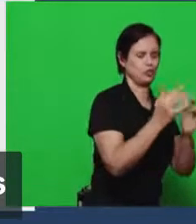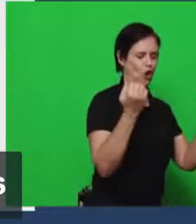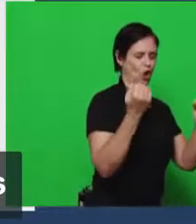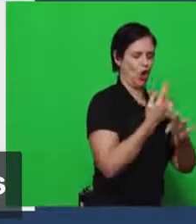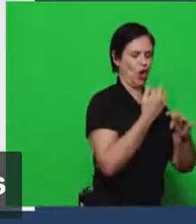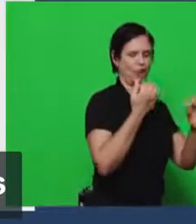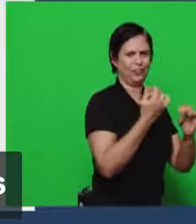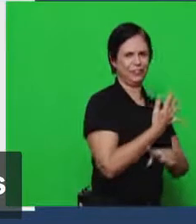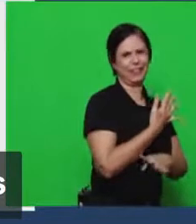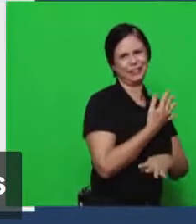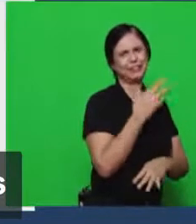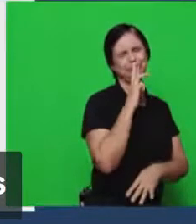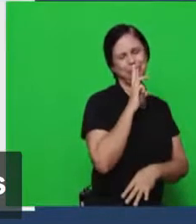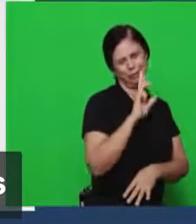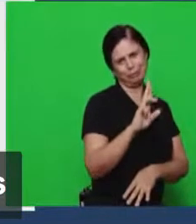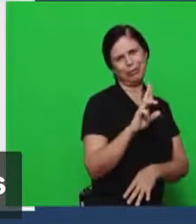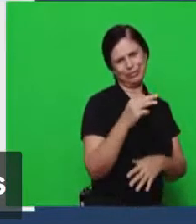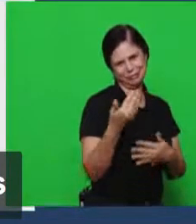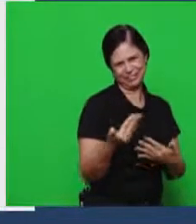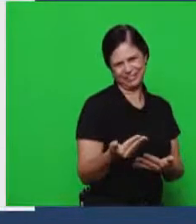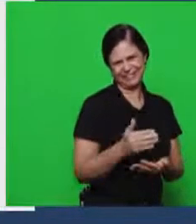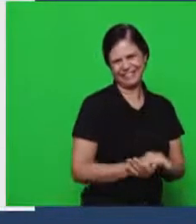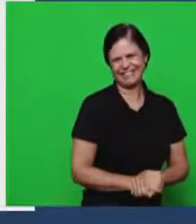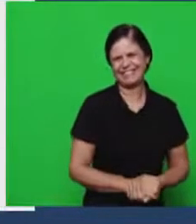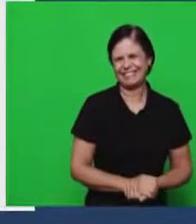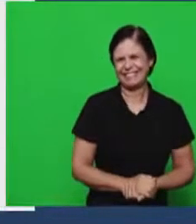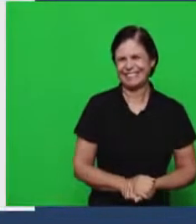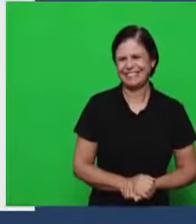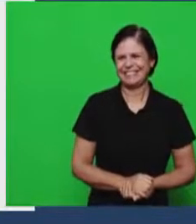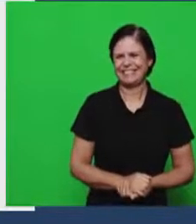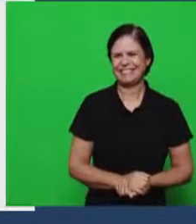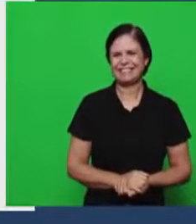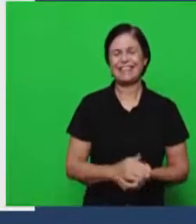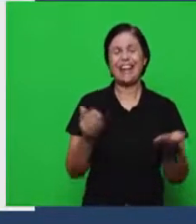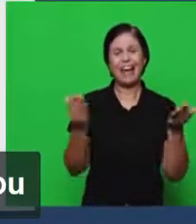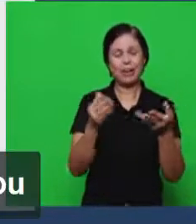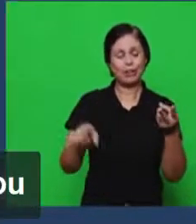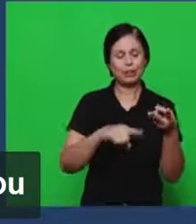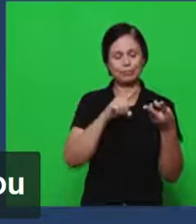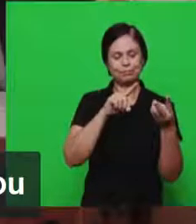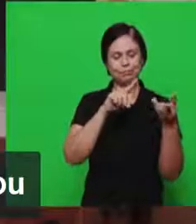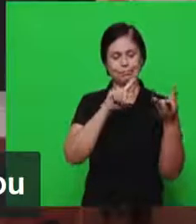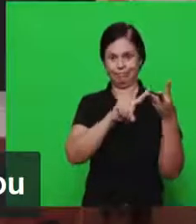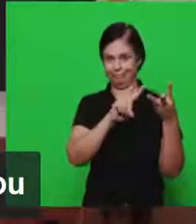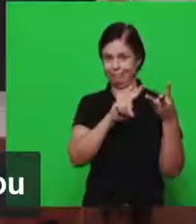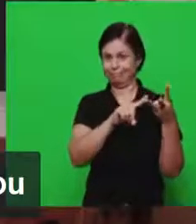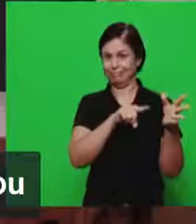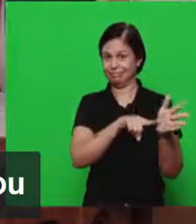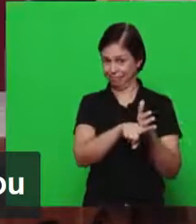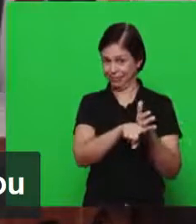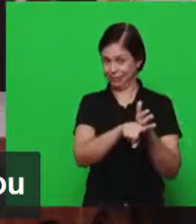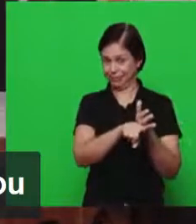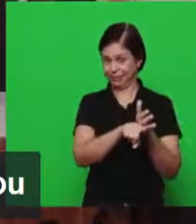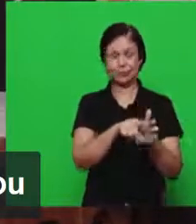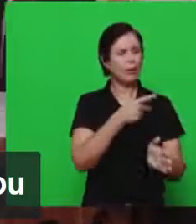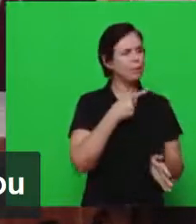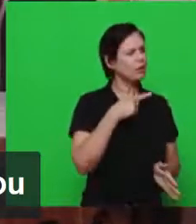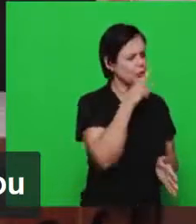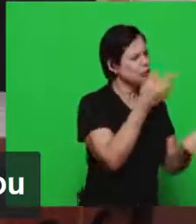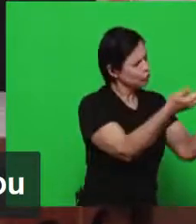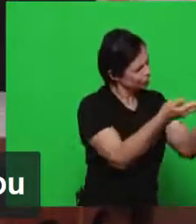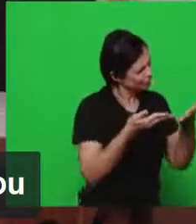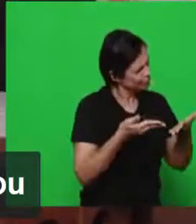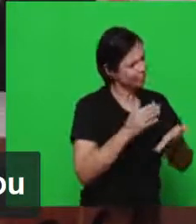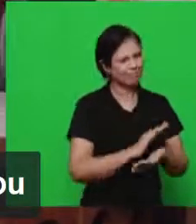essa é a resposta que foi feita para essa pergunta que aqui está vamos agora a terceira pergunta pastor gilson